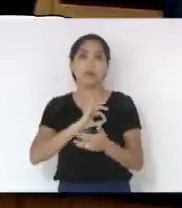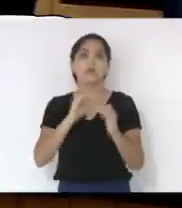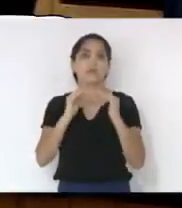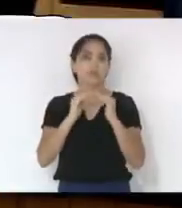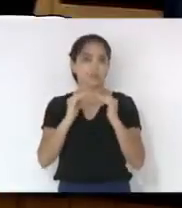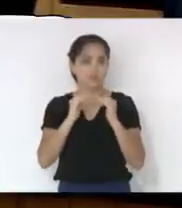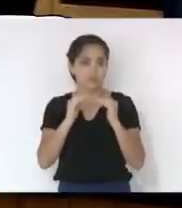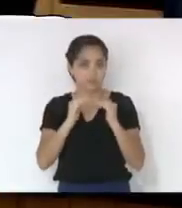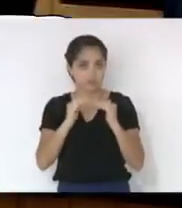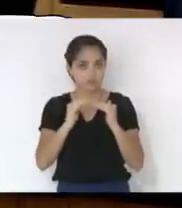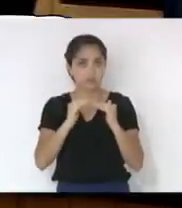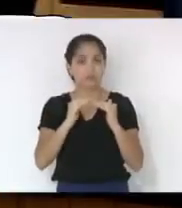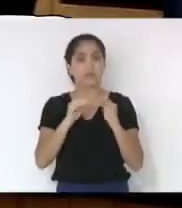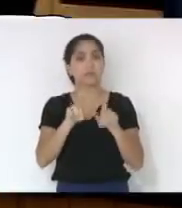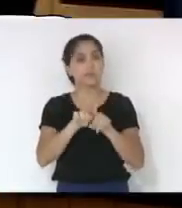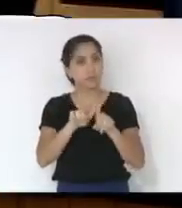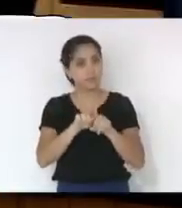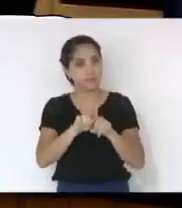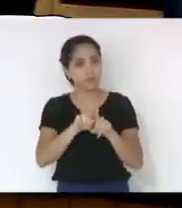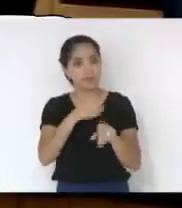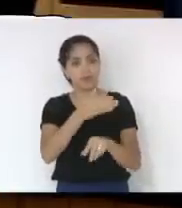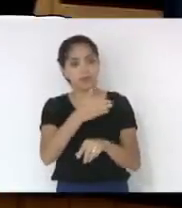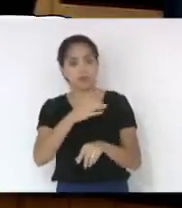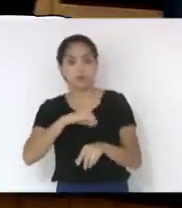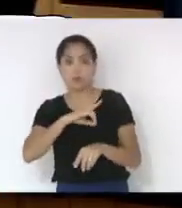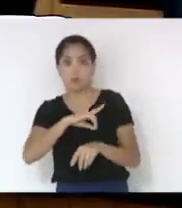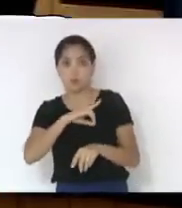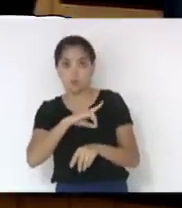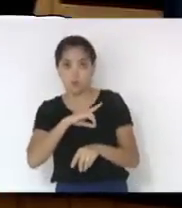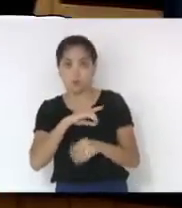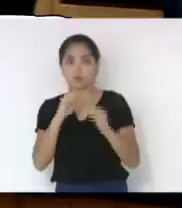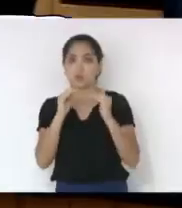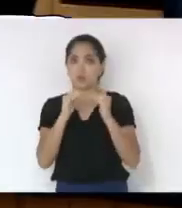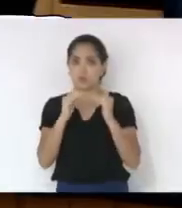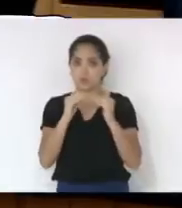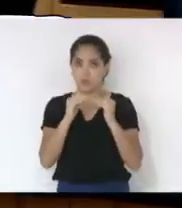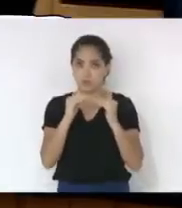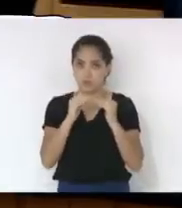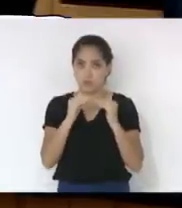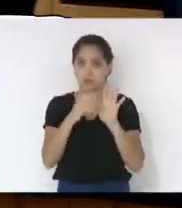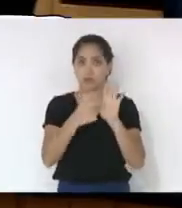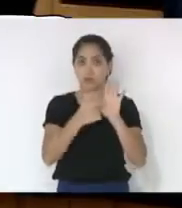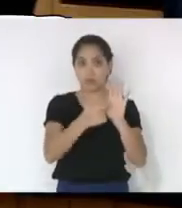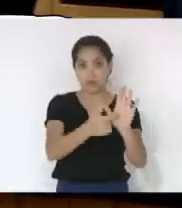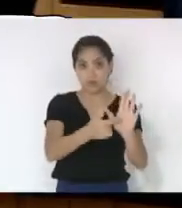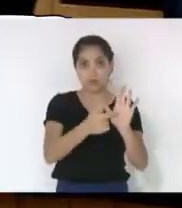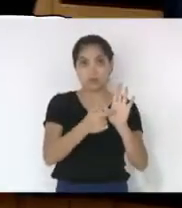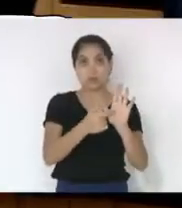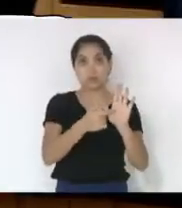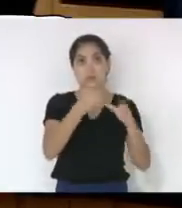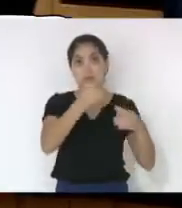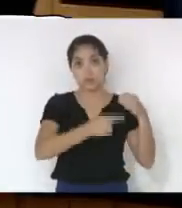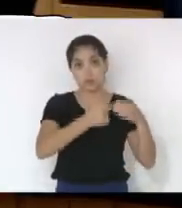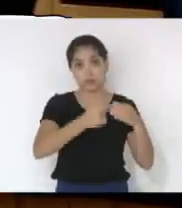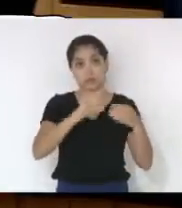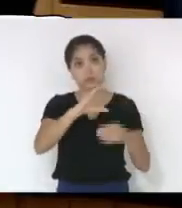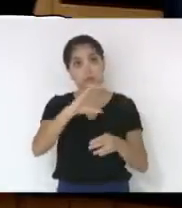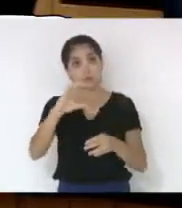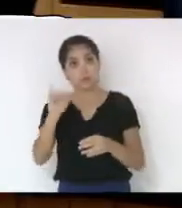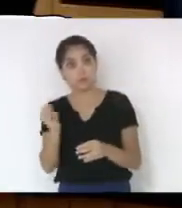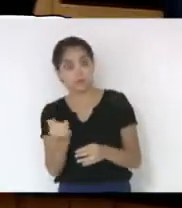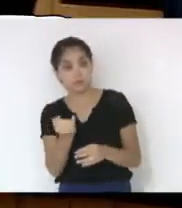e os próprios delegados lá concordaram, com o parecer da Comissão de Constituição e Justiça de ser contra